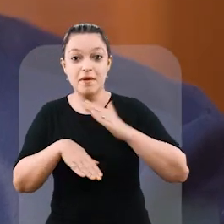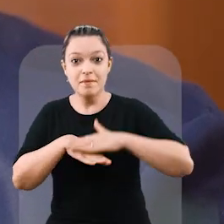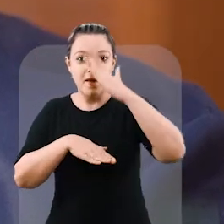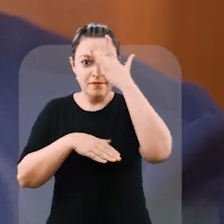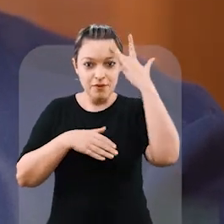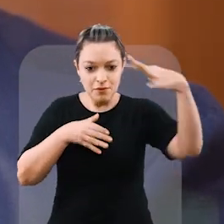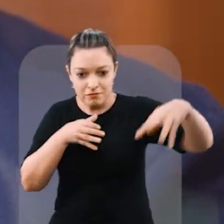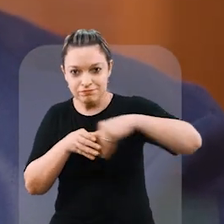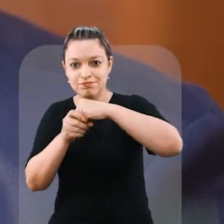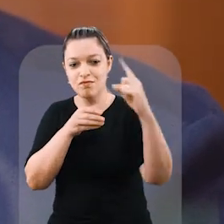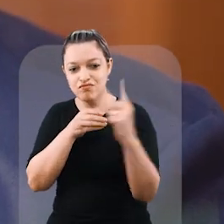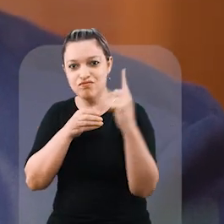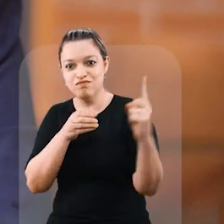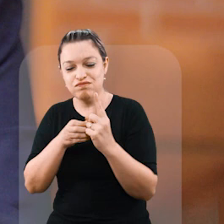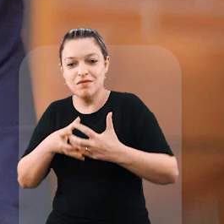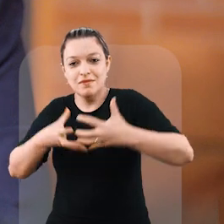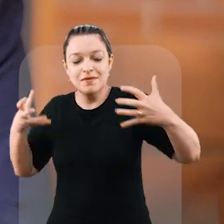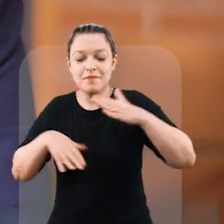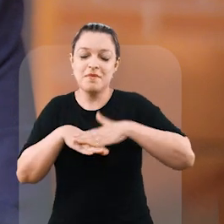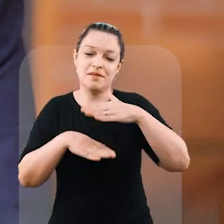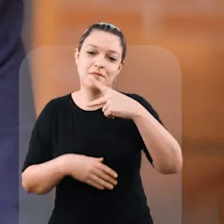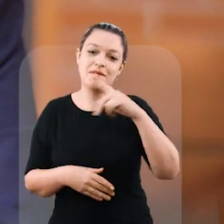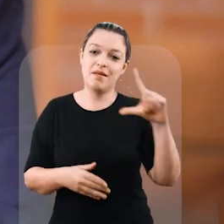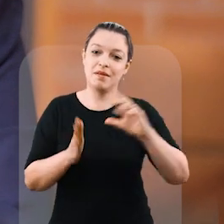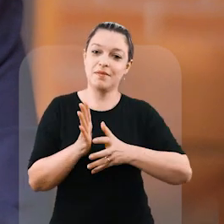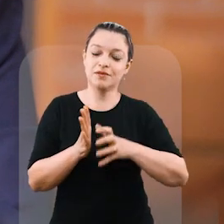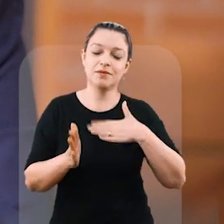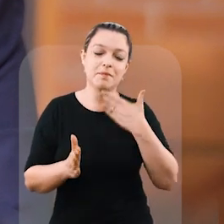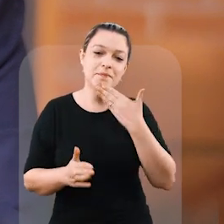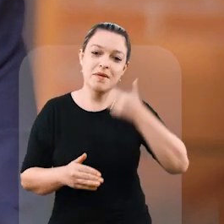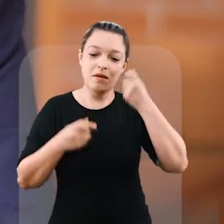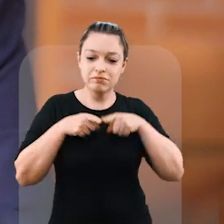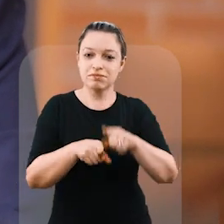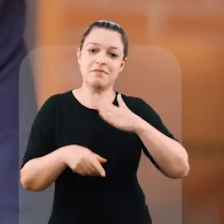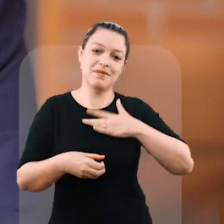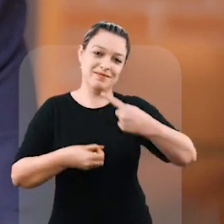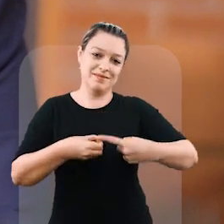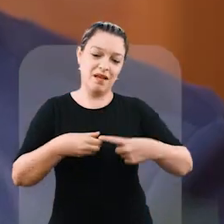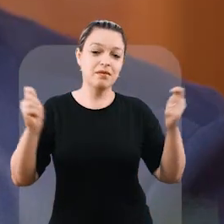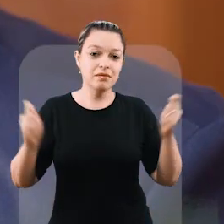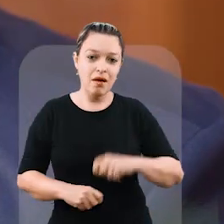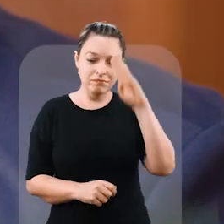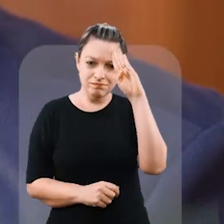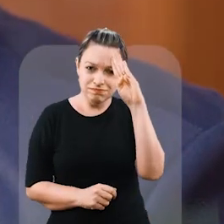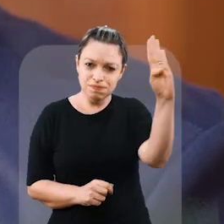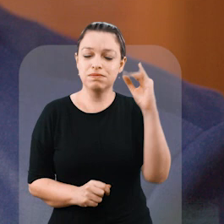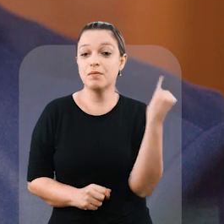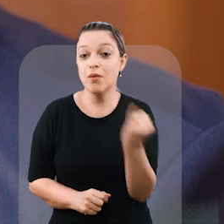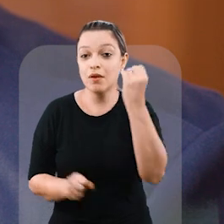aumenta e mais bonito quando todos vivem bem. O Partido Liberal é meu parceiro na reconstrução de Paquembu e foi